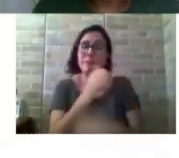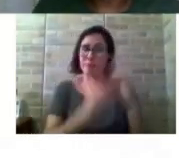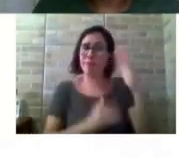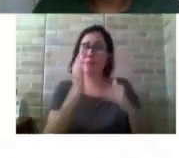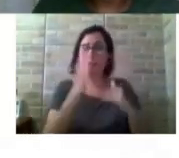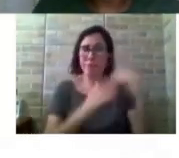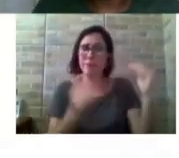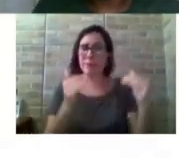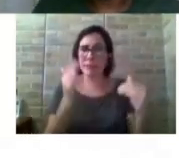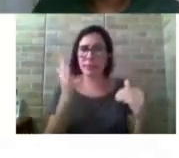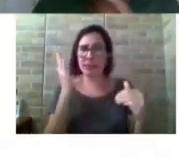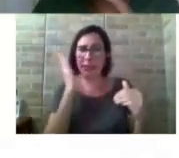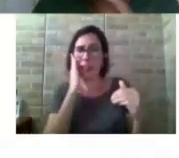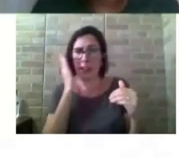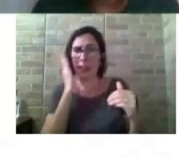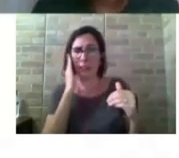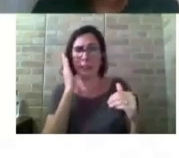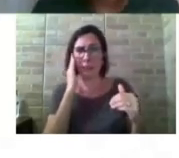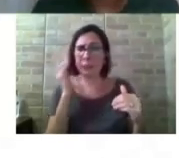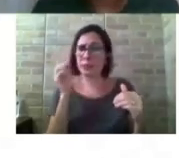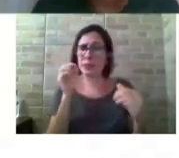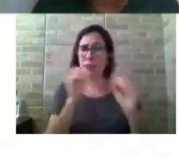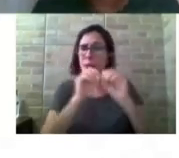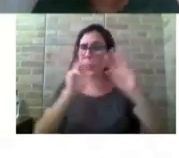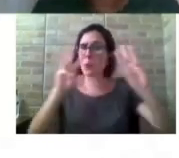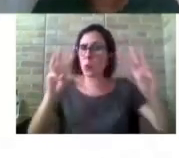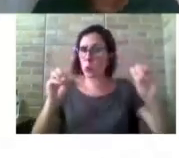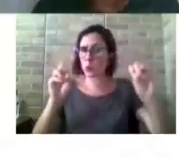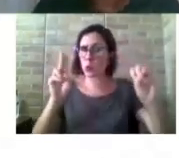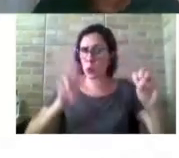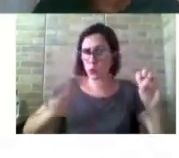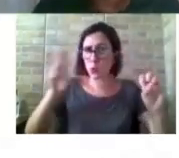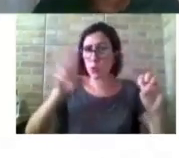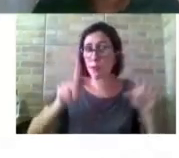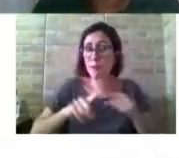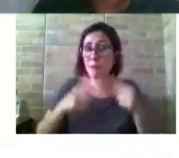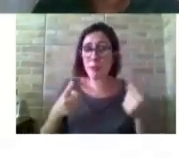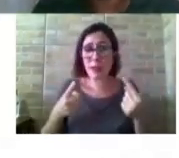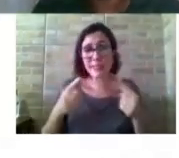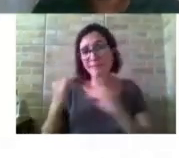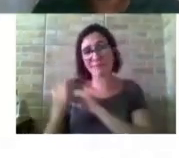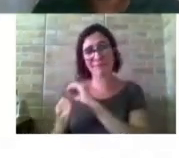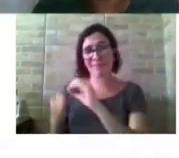a plataforma, no entanto, tinha internet